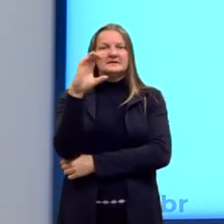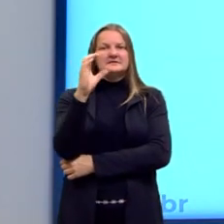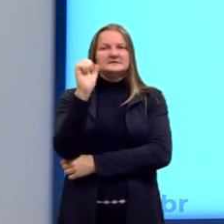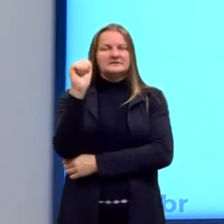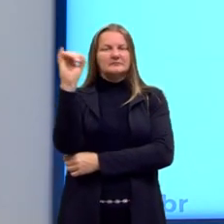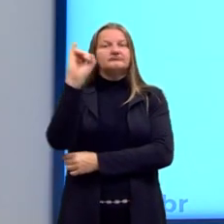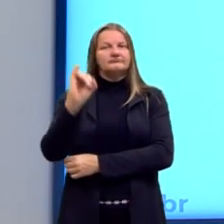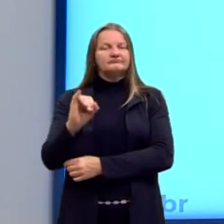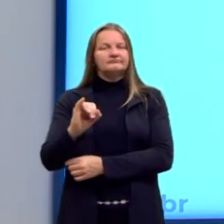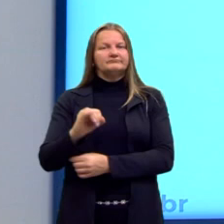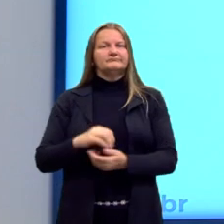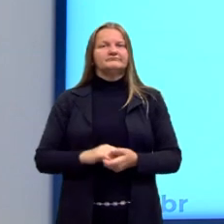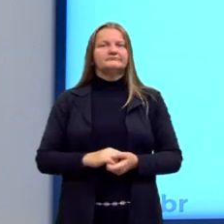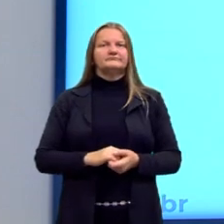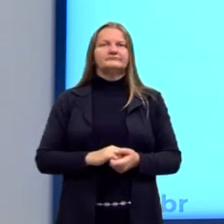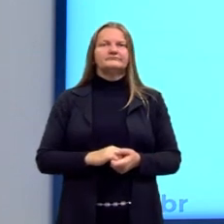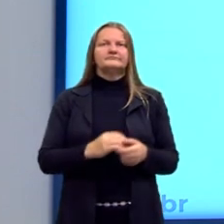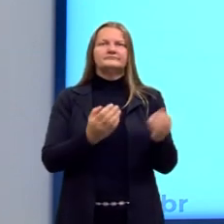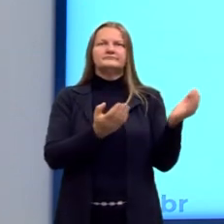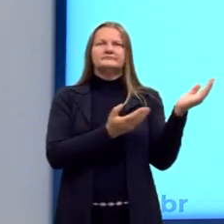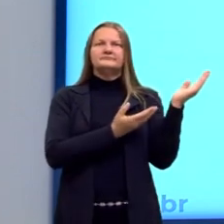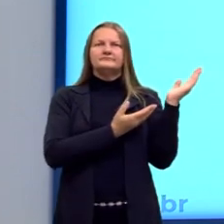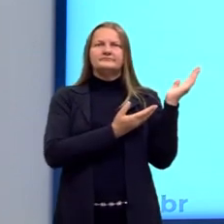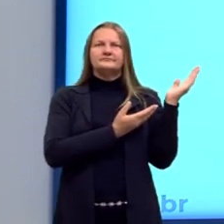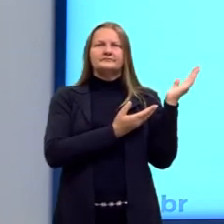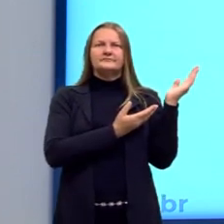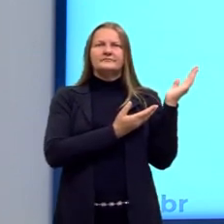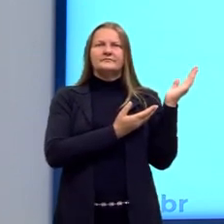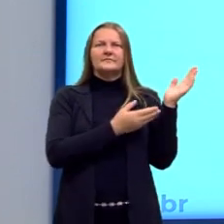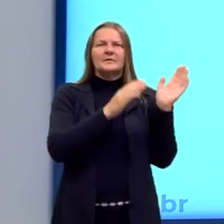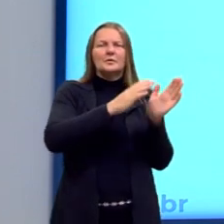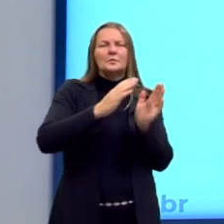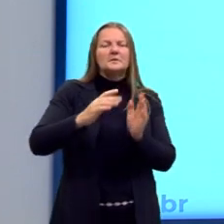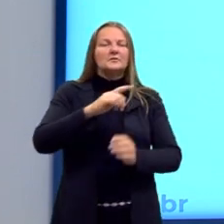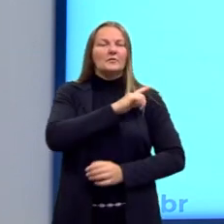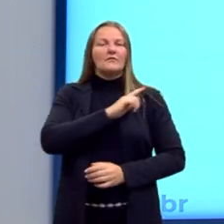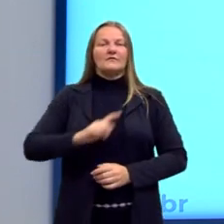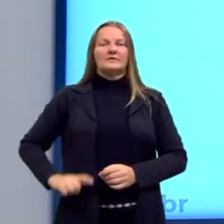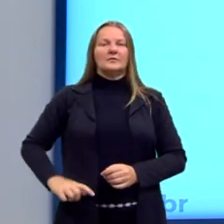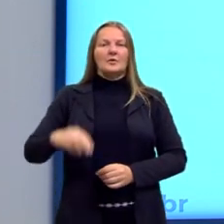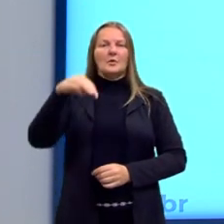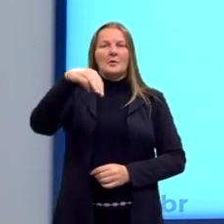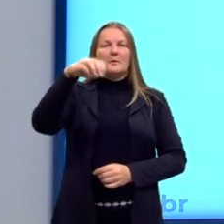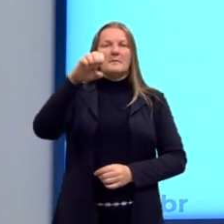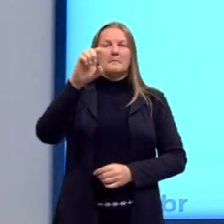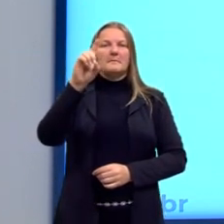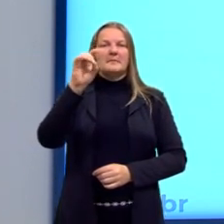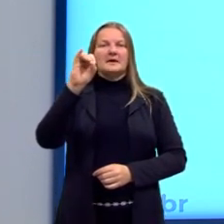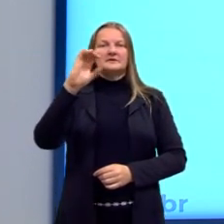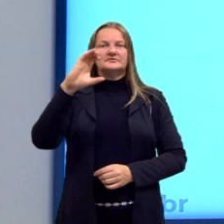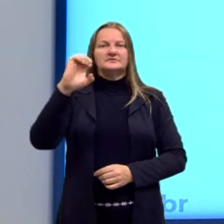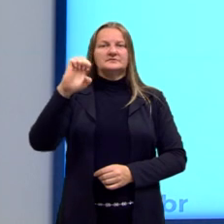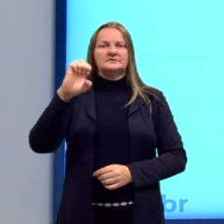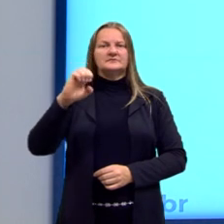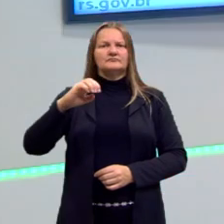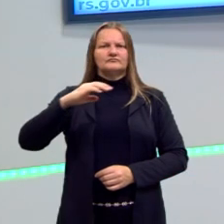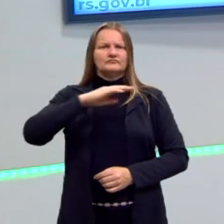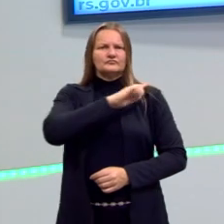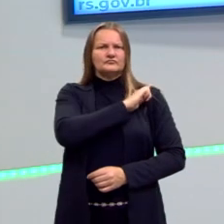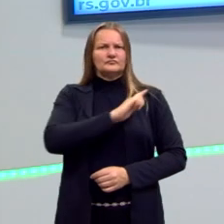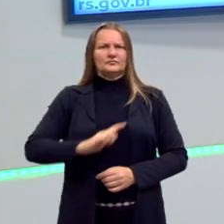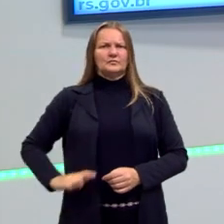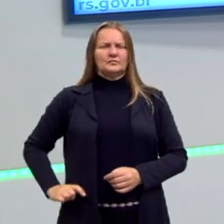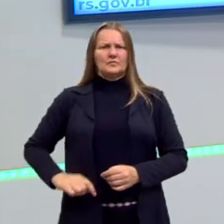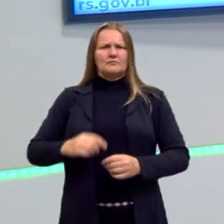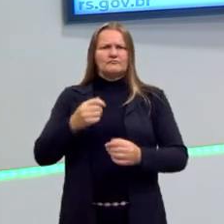período dos Médici. Os Médici é um governo autoritário que governa a